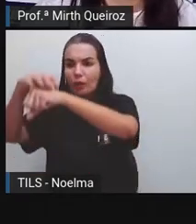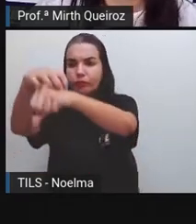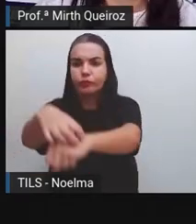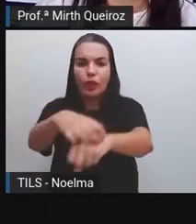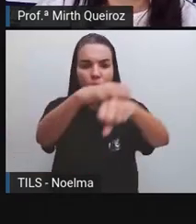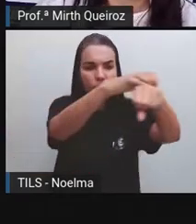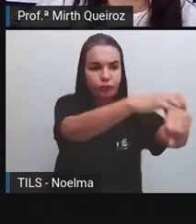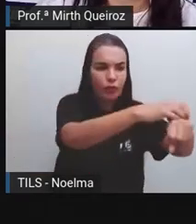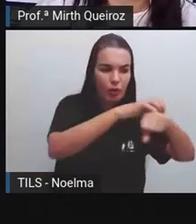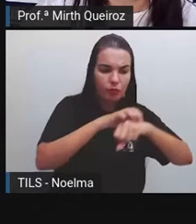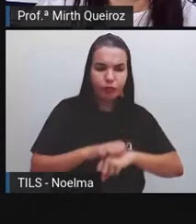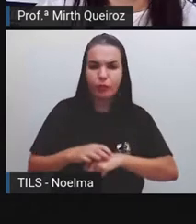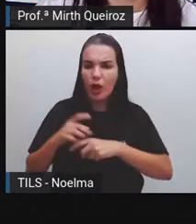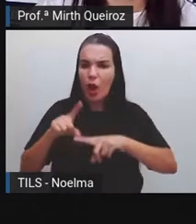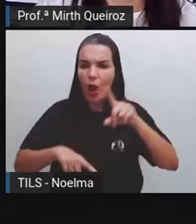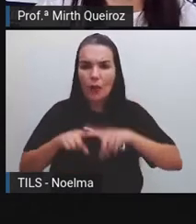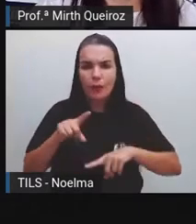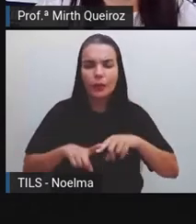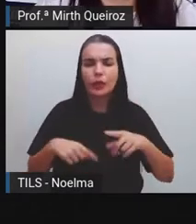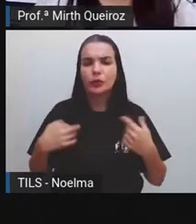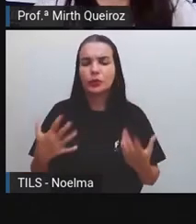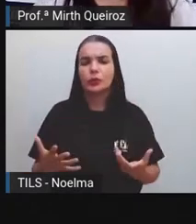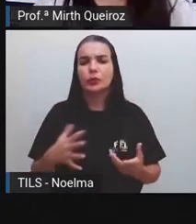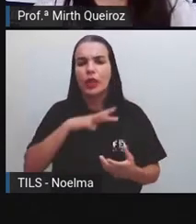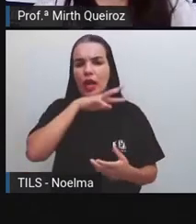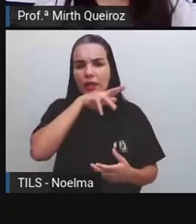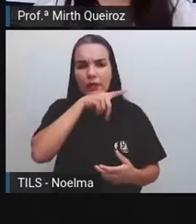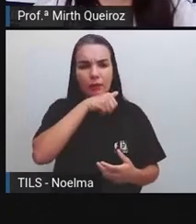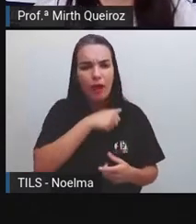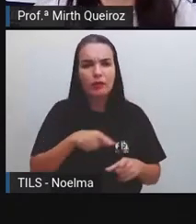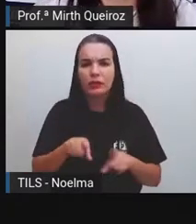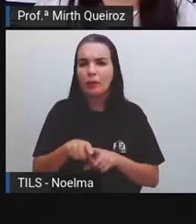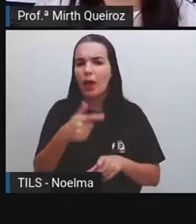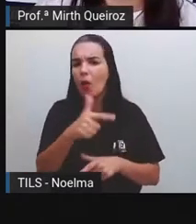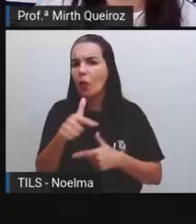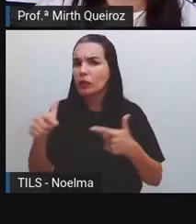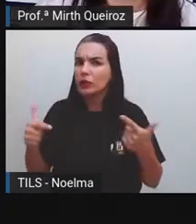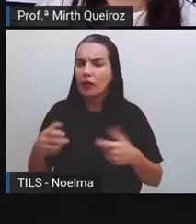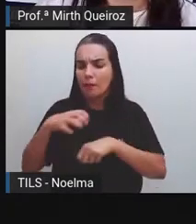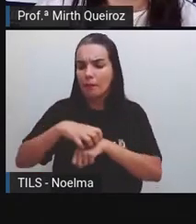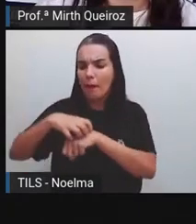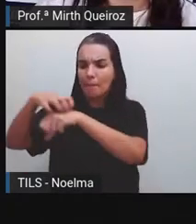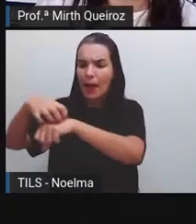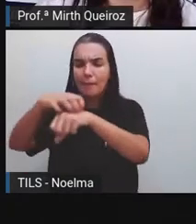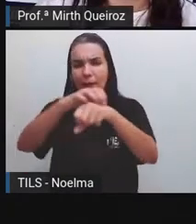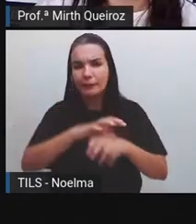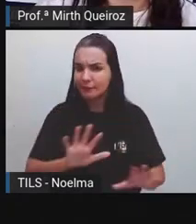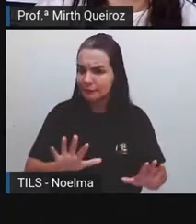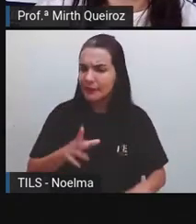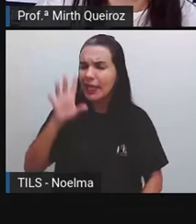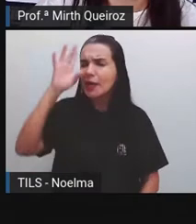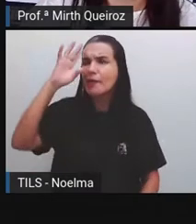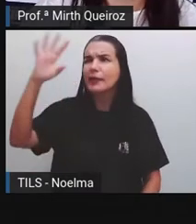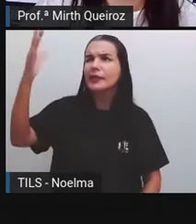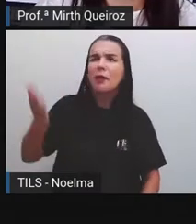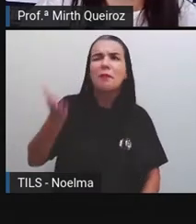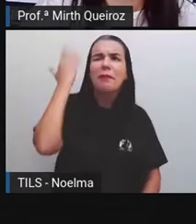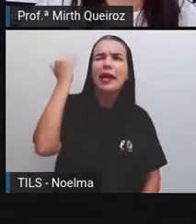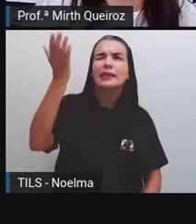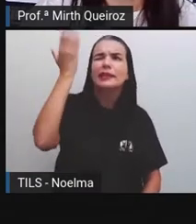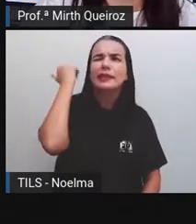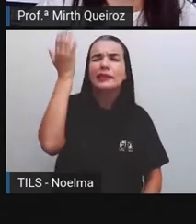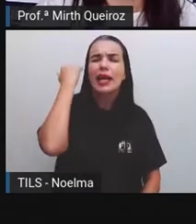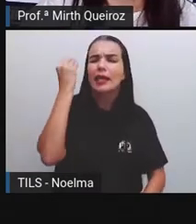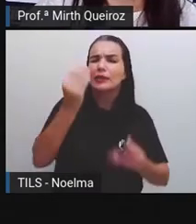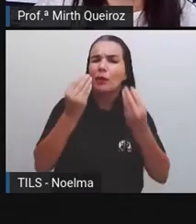e muitas outras coisas para um outro destino. Imagine aí, antigamente, sem os meios de transporte, como as pessoas